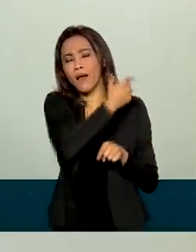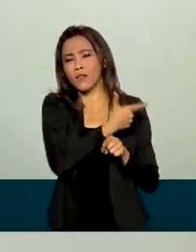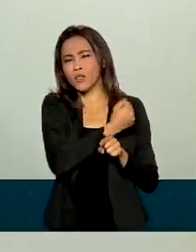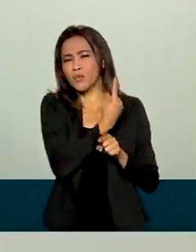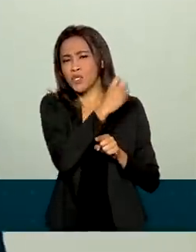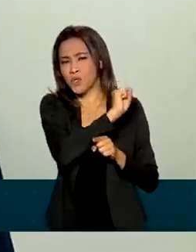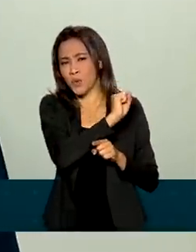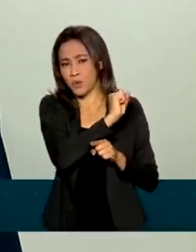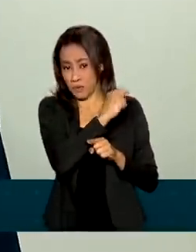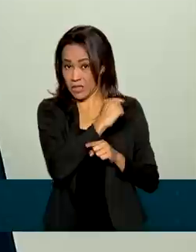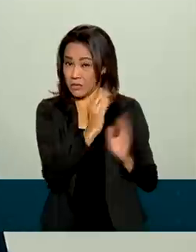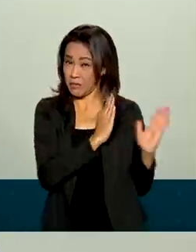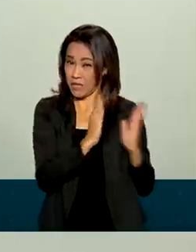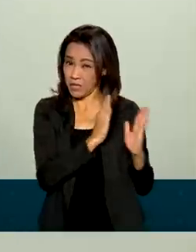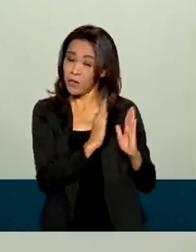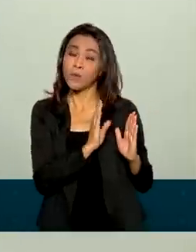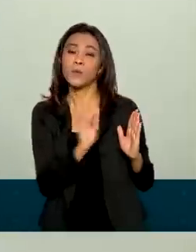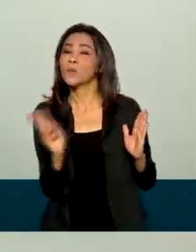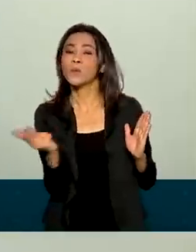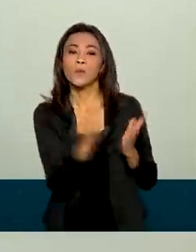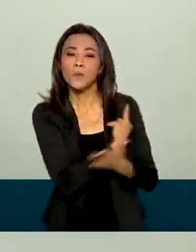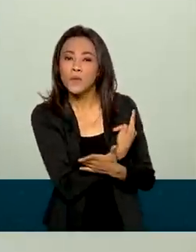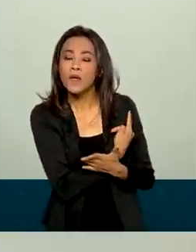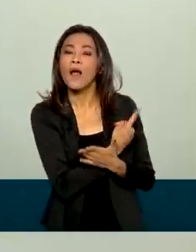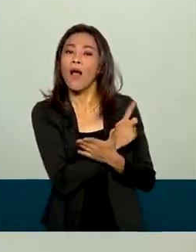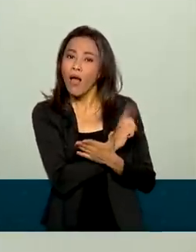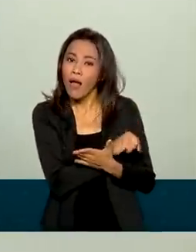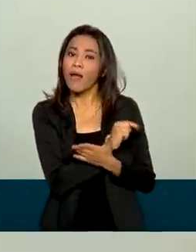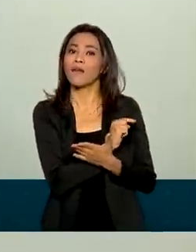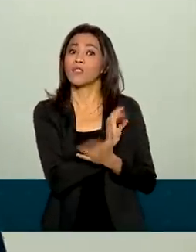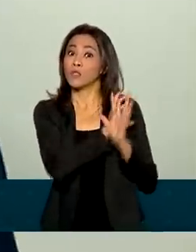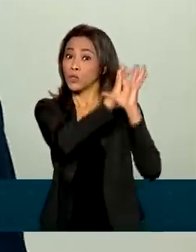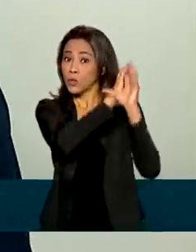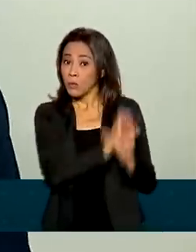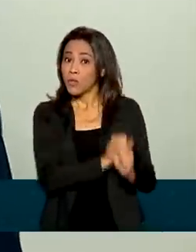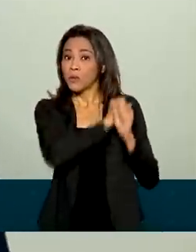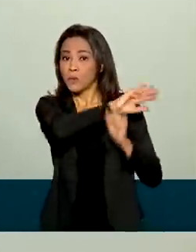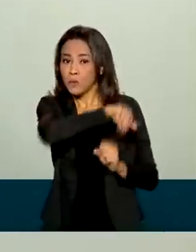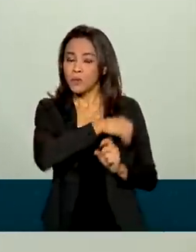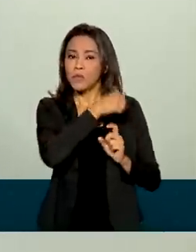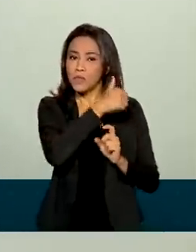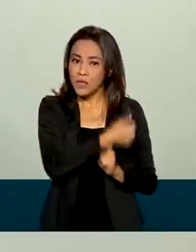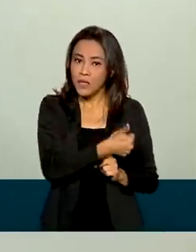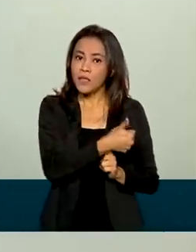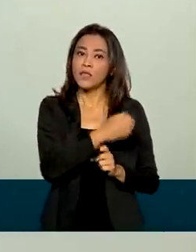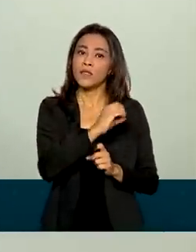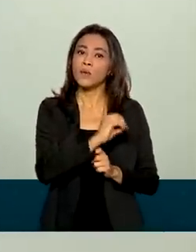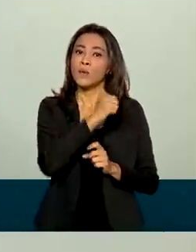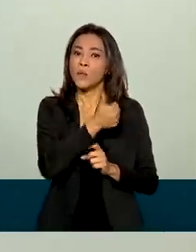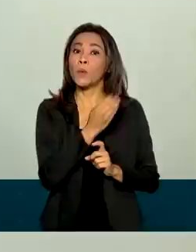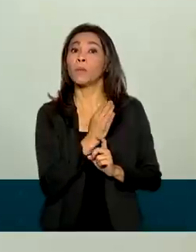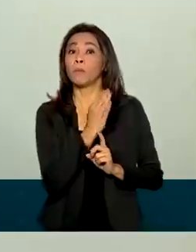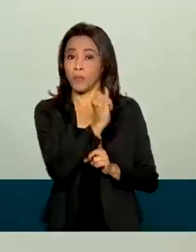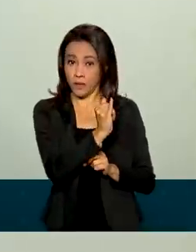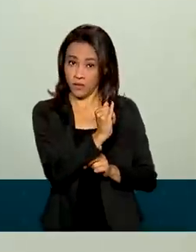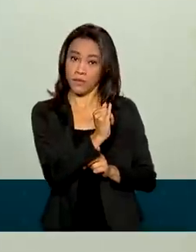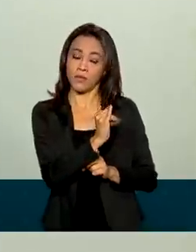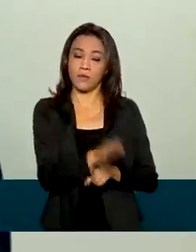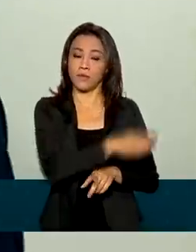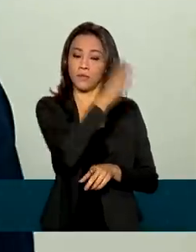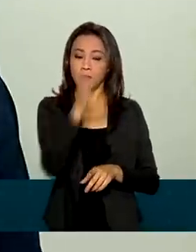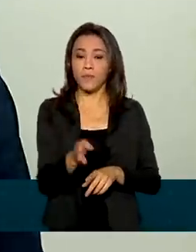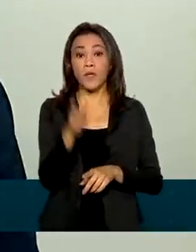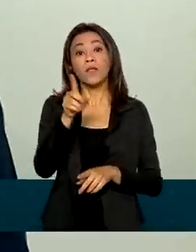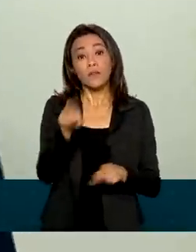quando naquele ano foi atingido um valor total de US 101,1 bilhões. Em relação